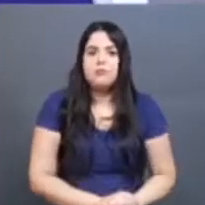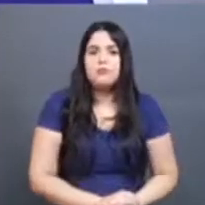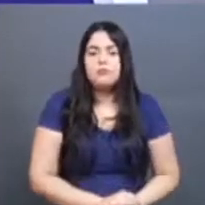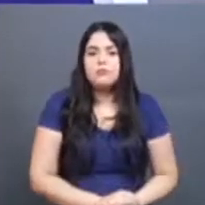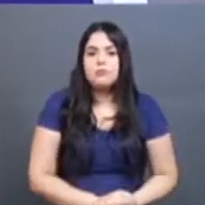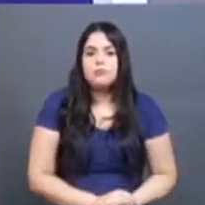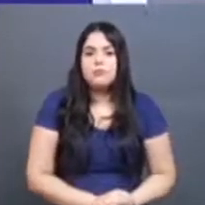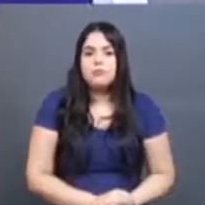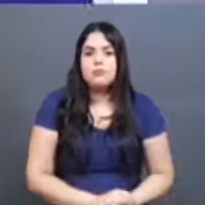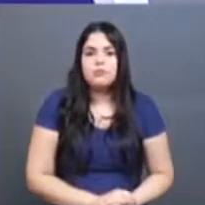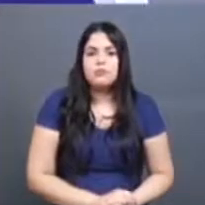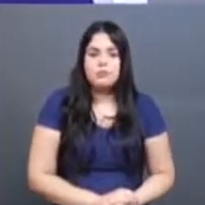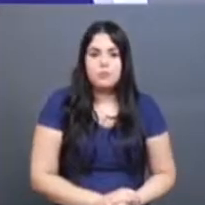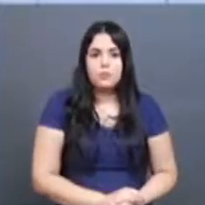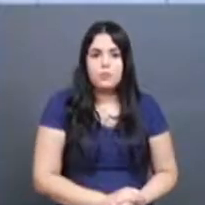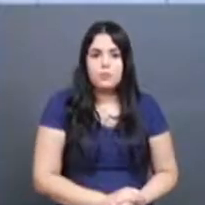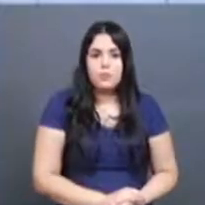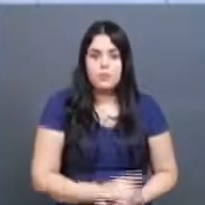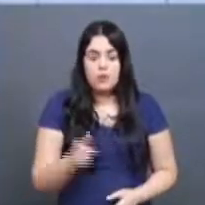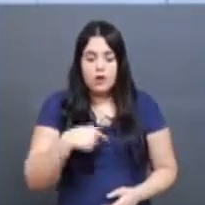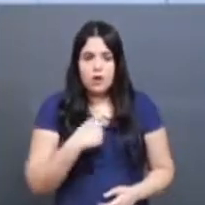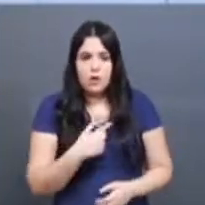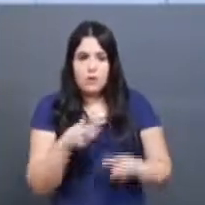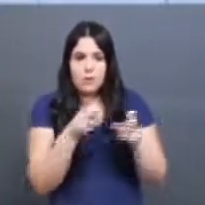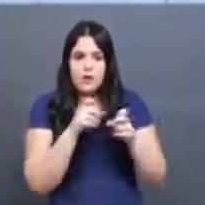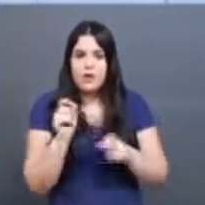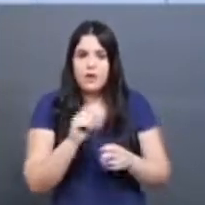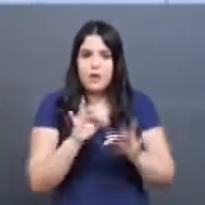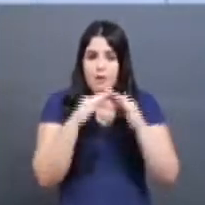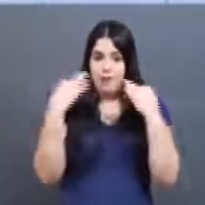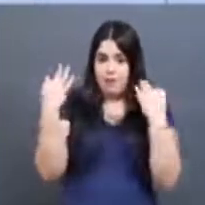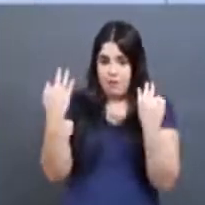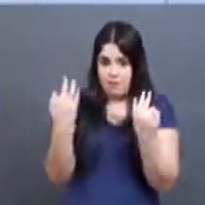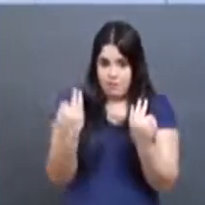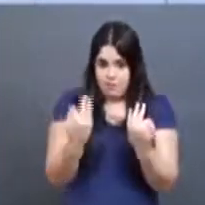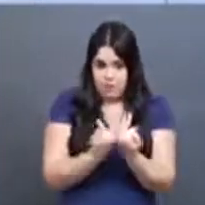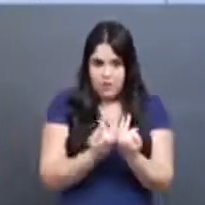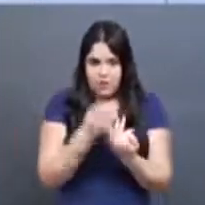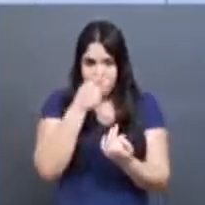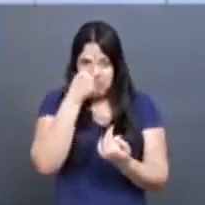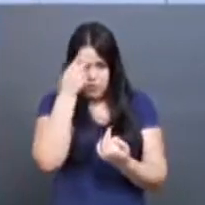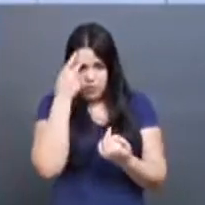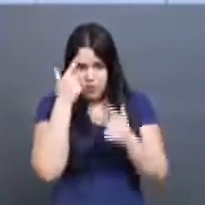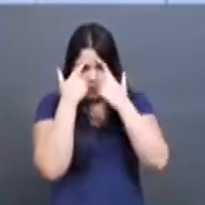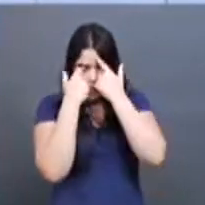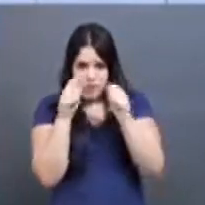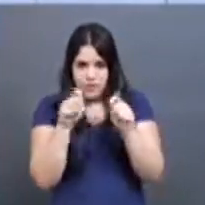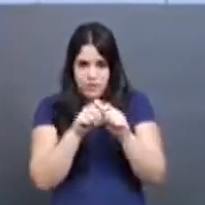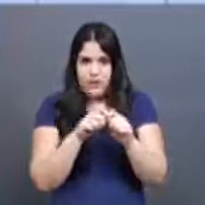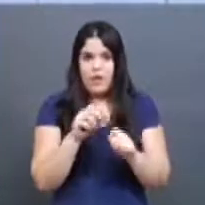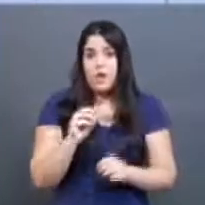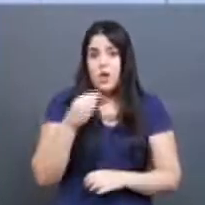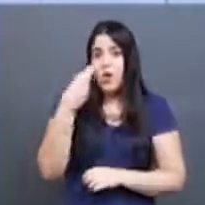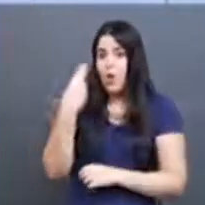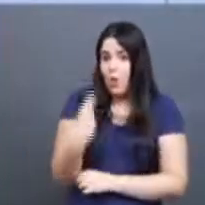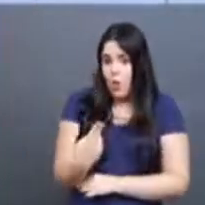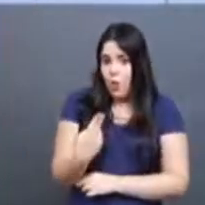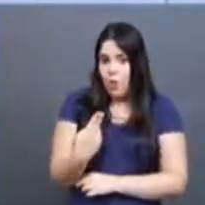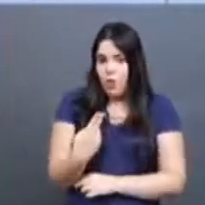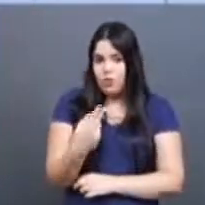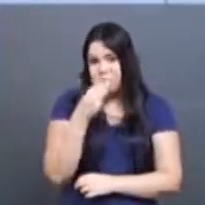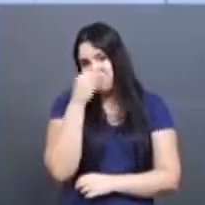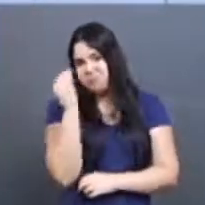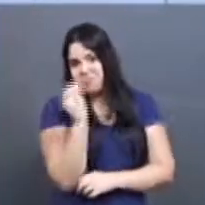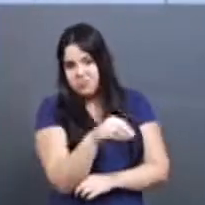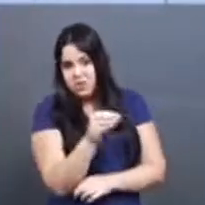aí também, né? Está aí também. E o que a gente observa muitas vezes é que essas famílias dos agressores, elas ou são negligentes,